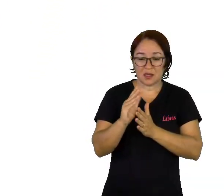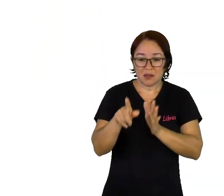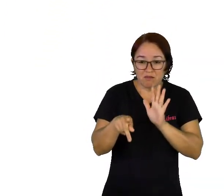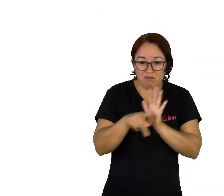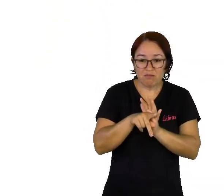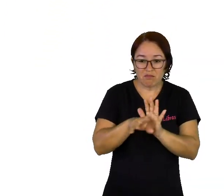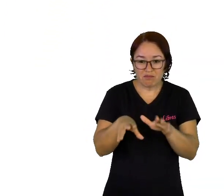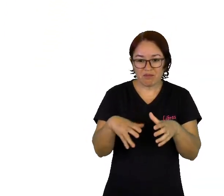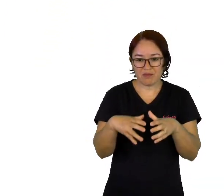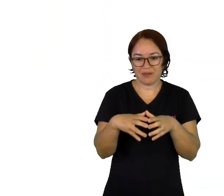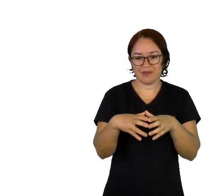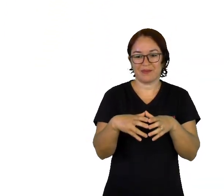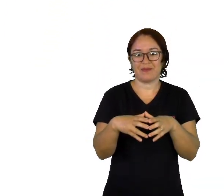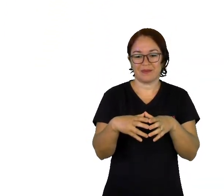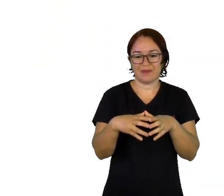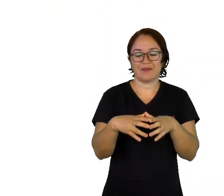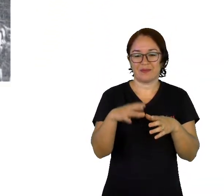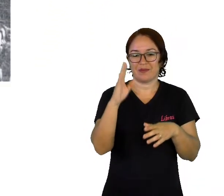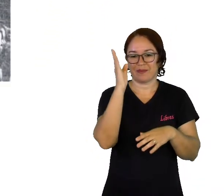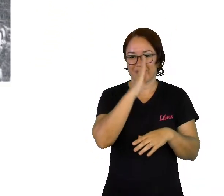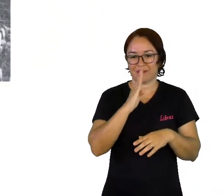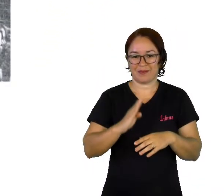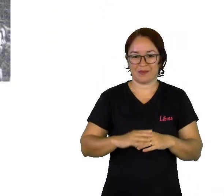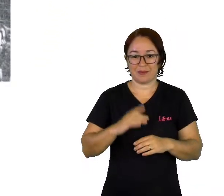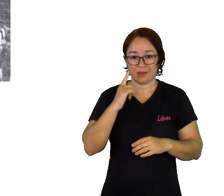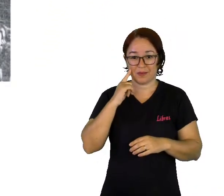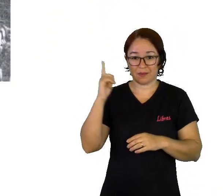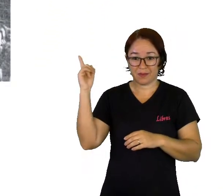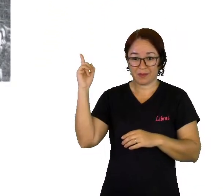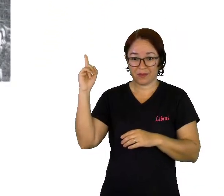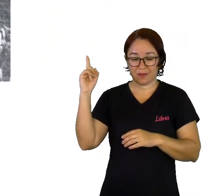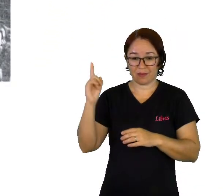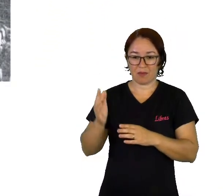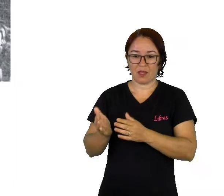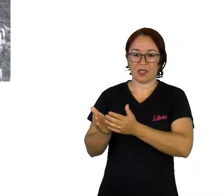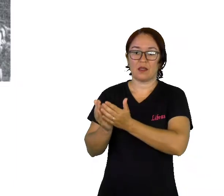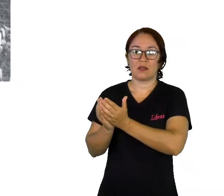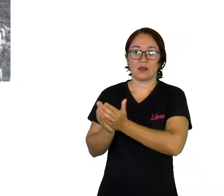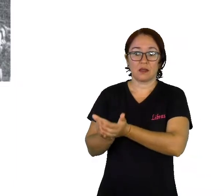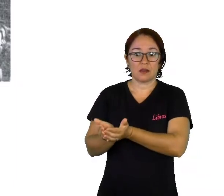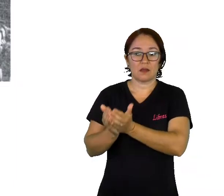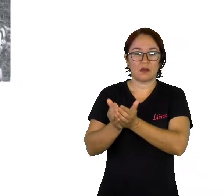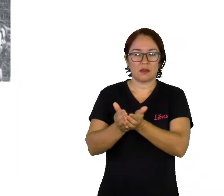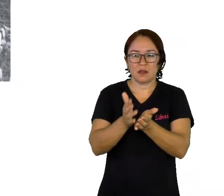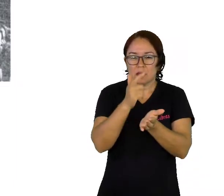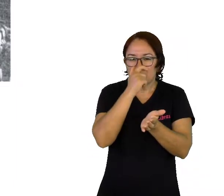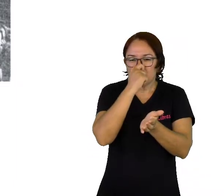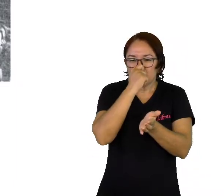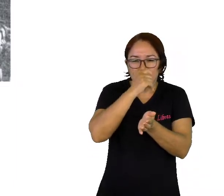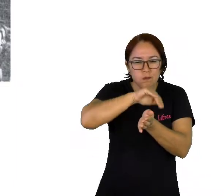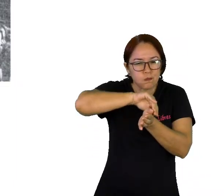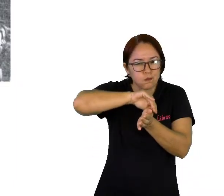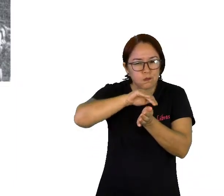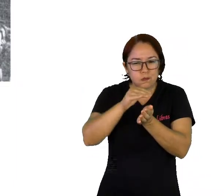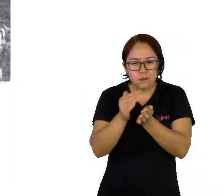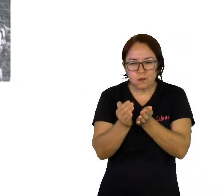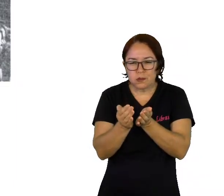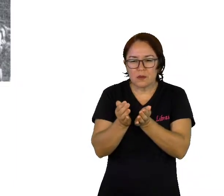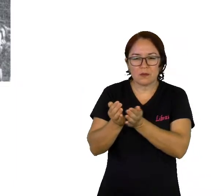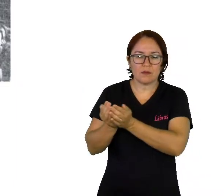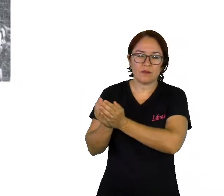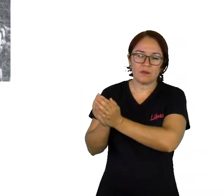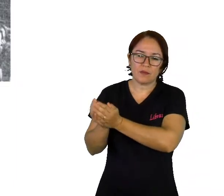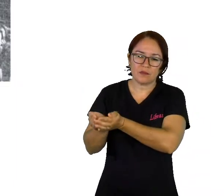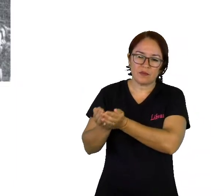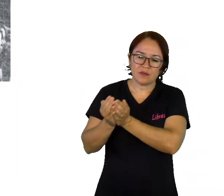Como eu estava dizendo, esses imigrantes chegavam de navios ao Brasil, navios cheios,